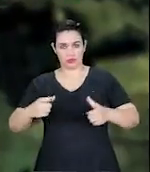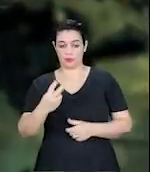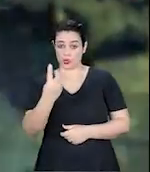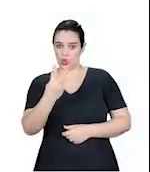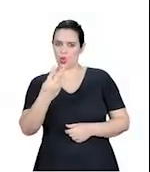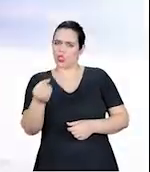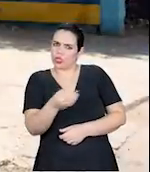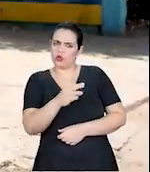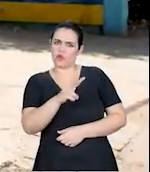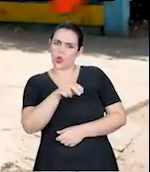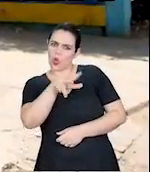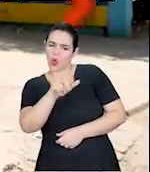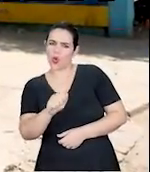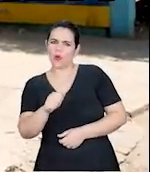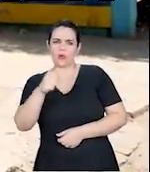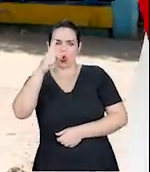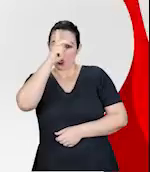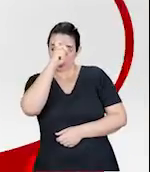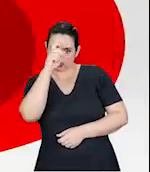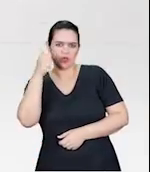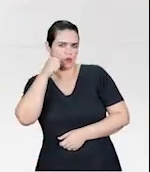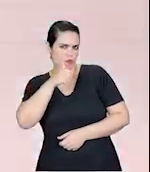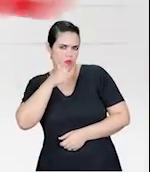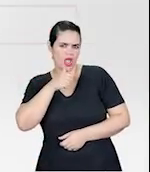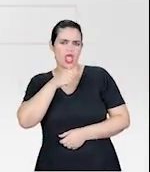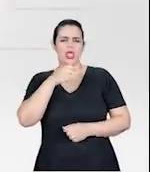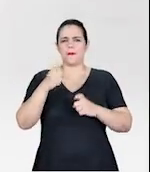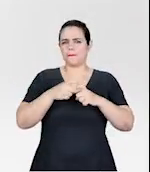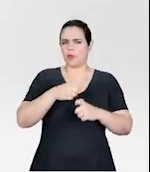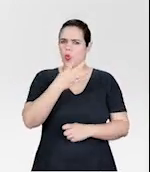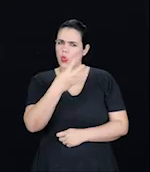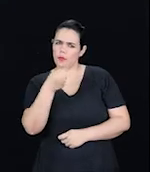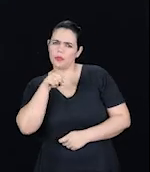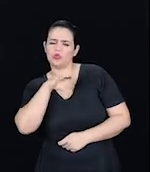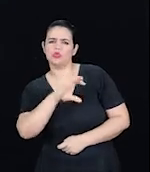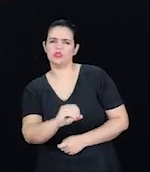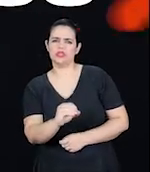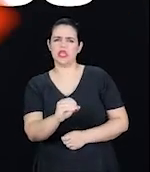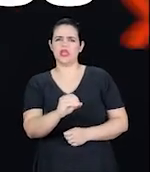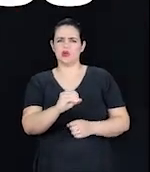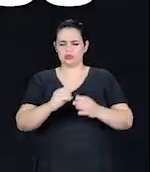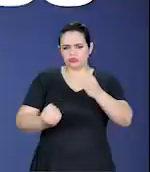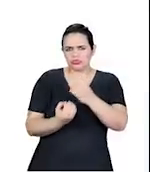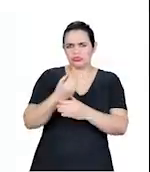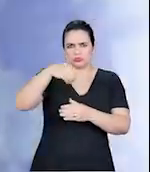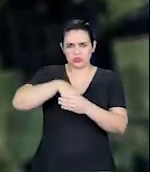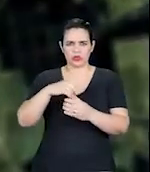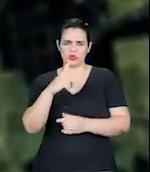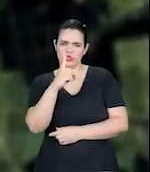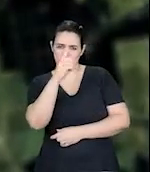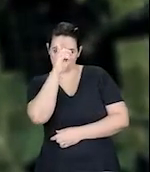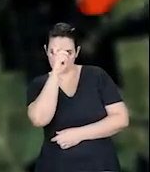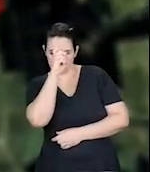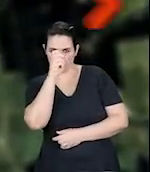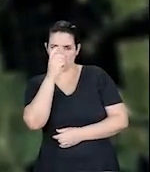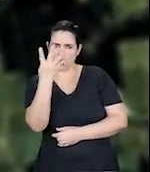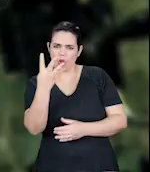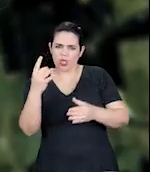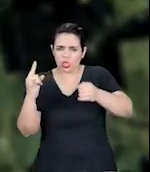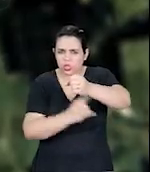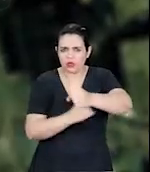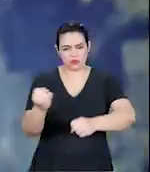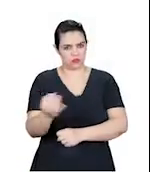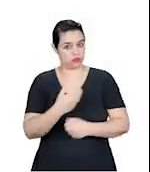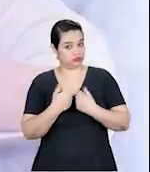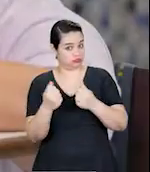novas UPAs, o Hospital da Mulher e Medicina 4.0 nas unidades de saúde. Quatro novos terminais e vias